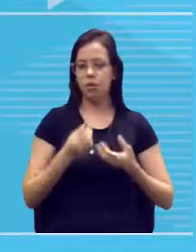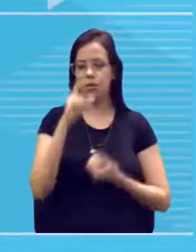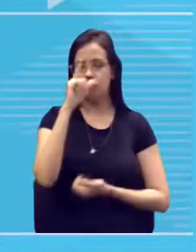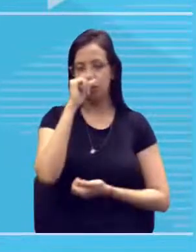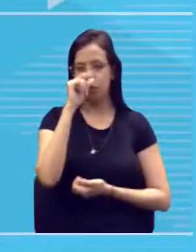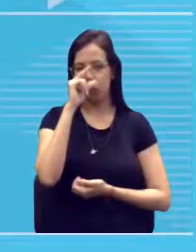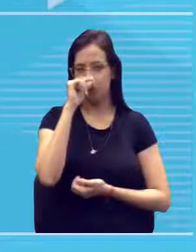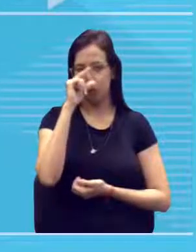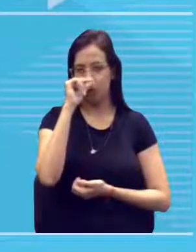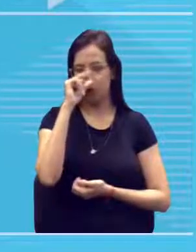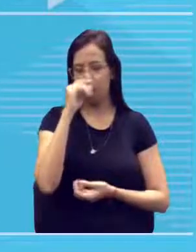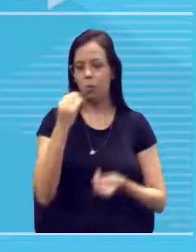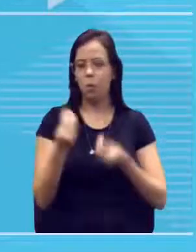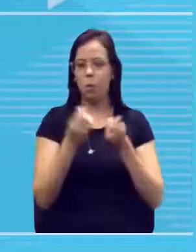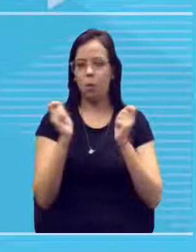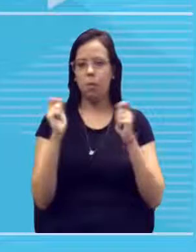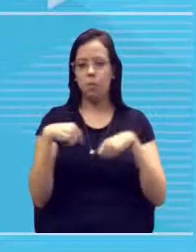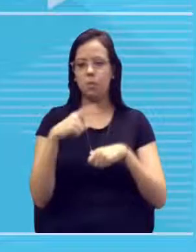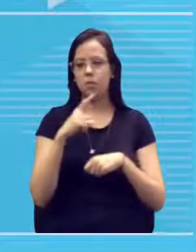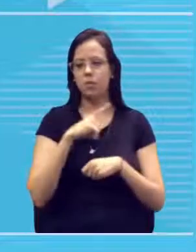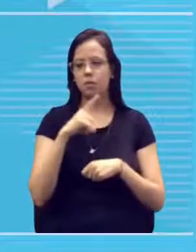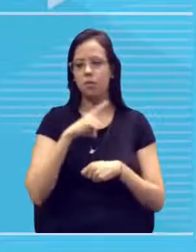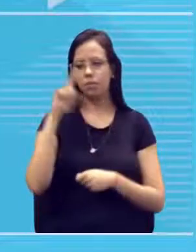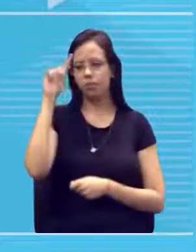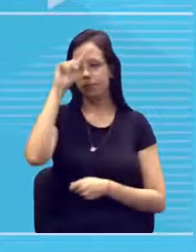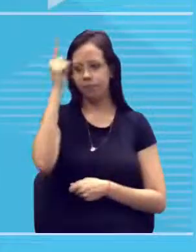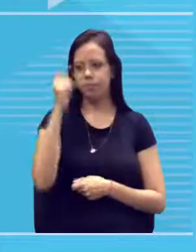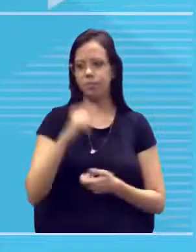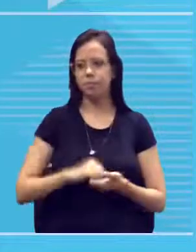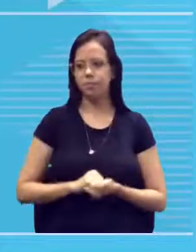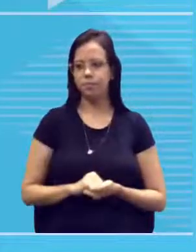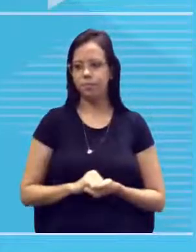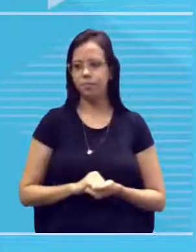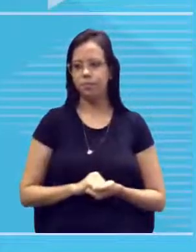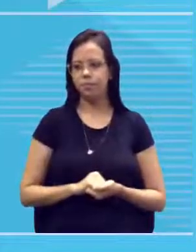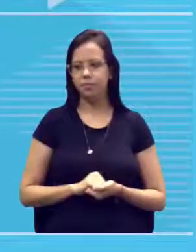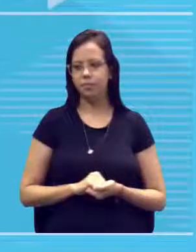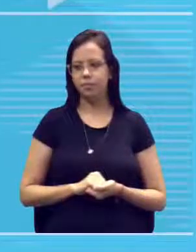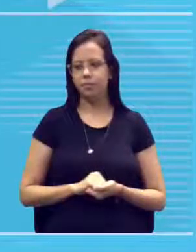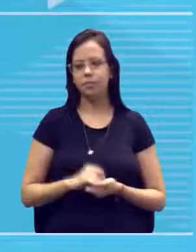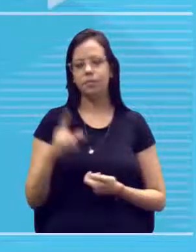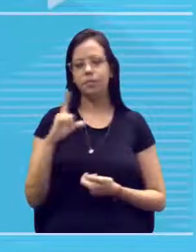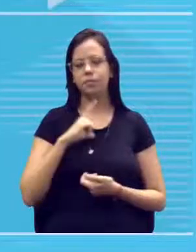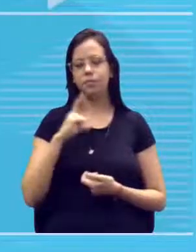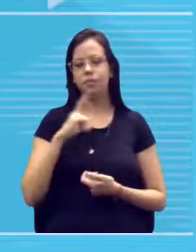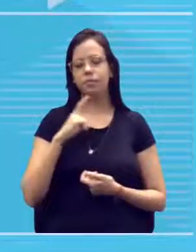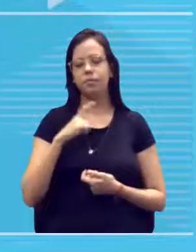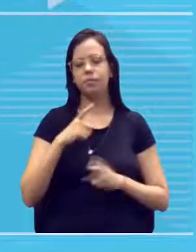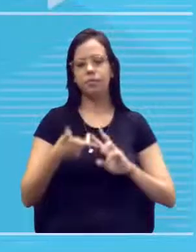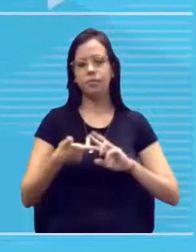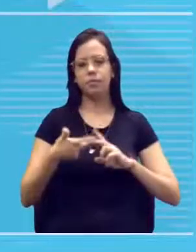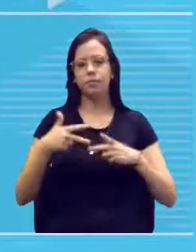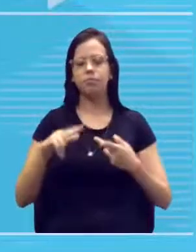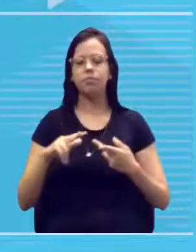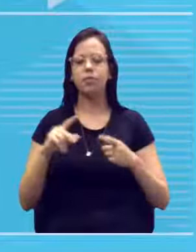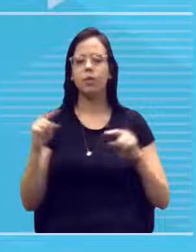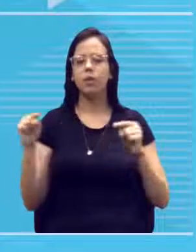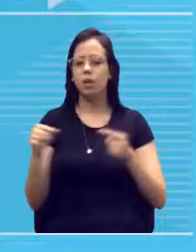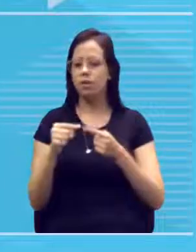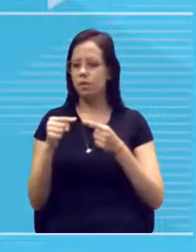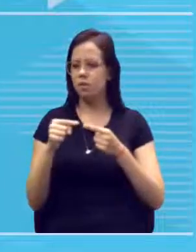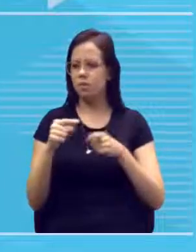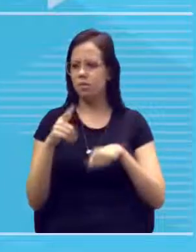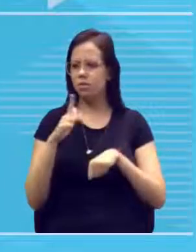tá? Como é eu posso ter essa ideia? Será que eu tenho algum gene associado, por exemplo, a Alzheimer? Será que eu tenho algum